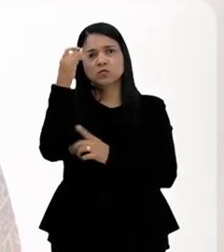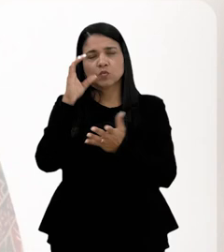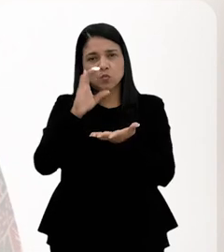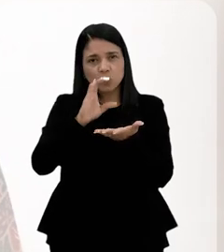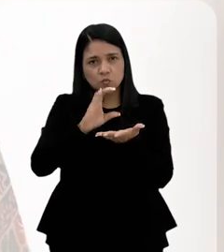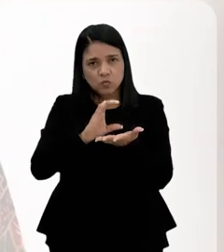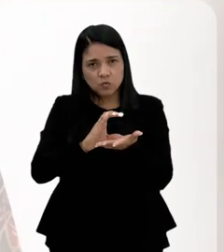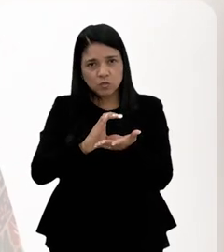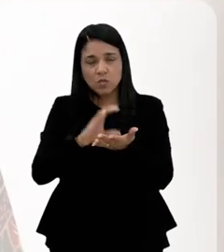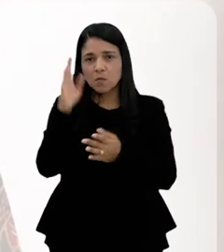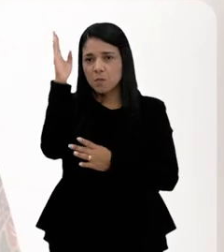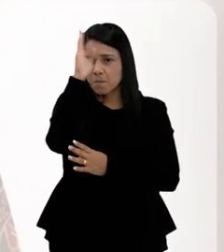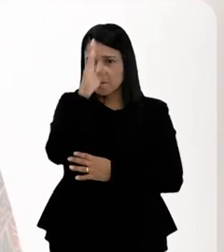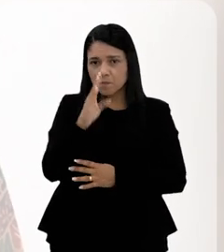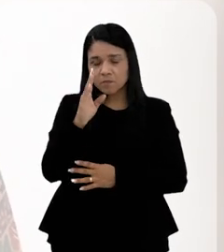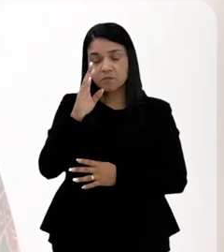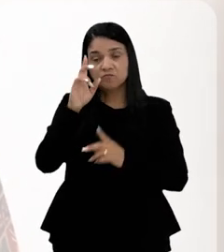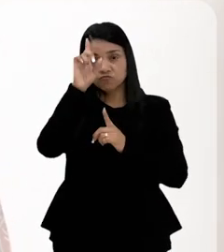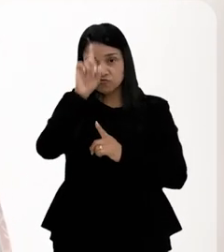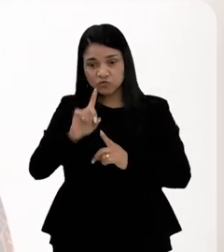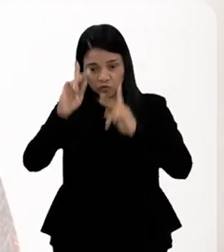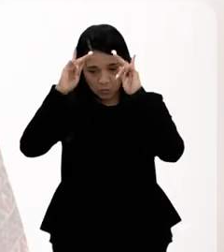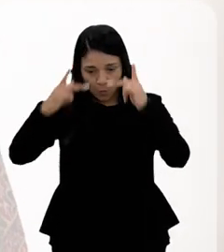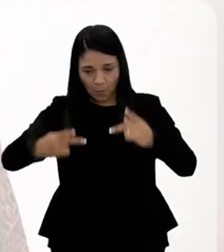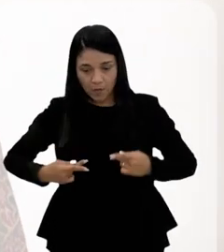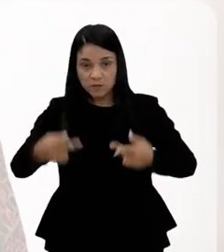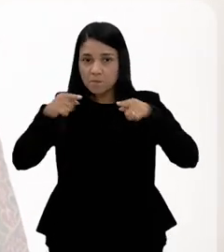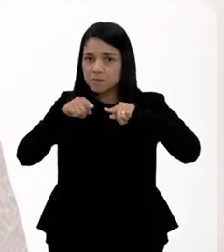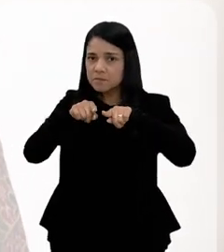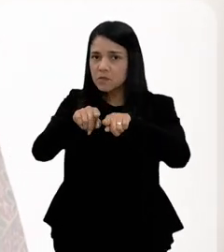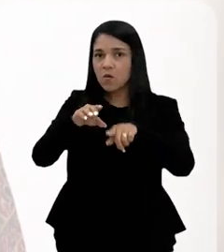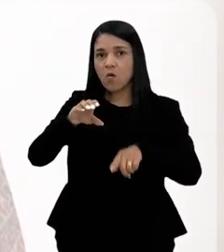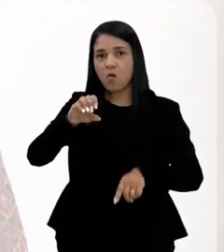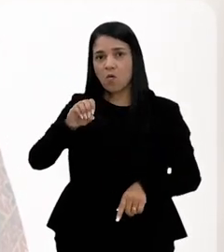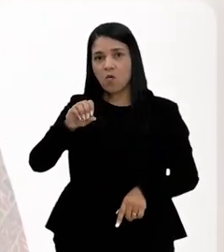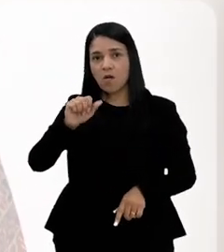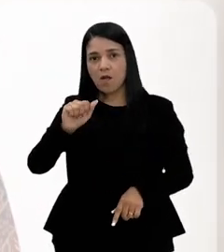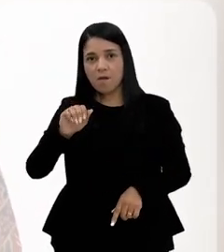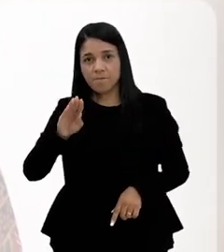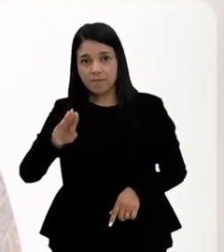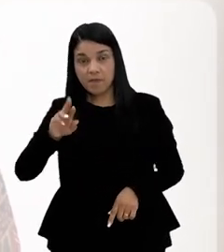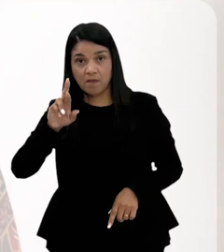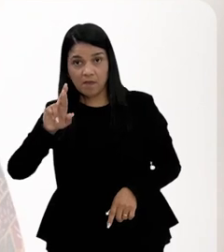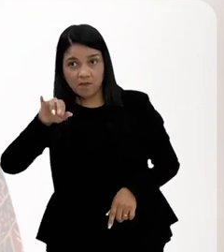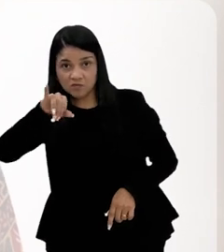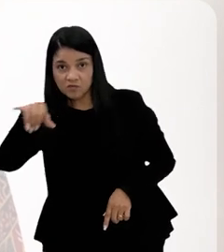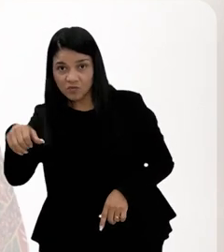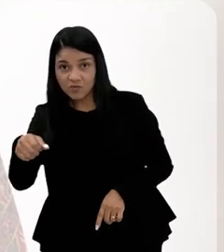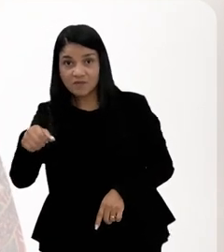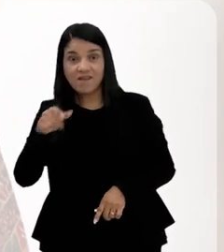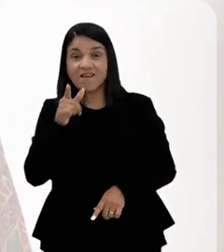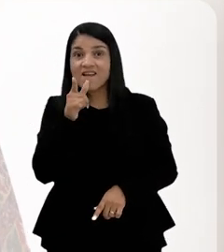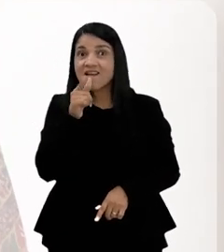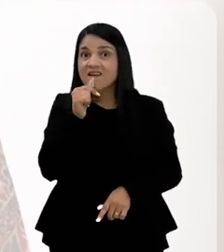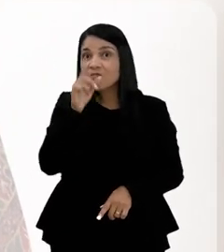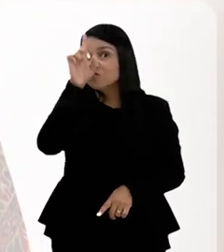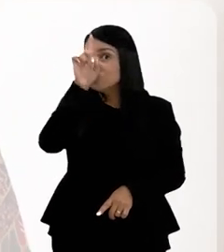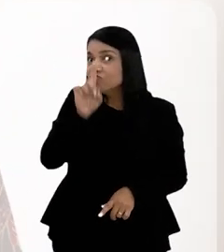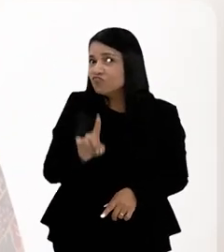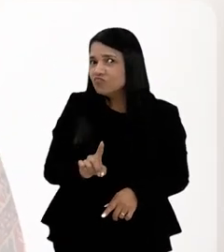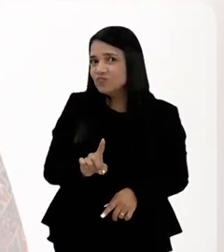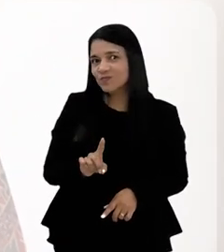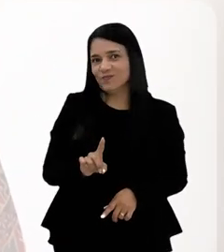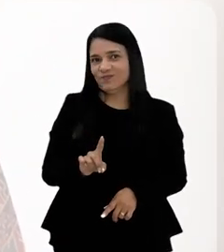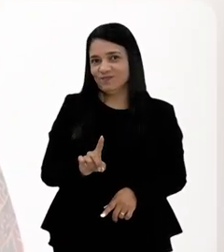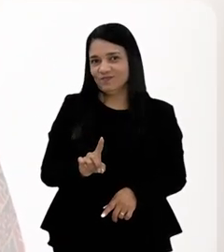do Conselho Nacional de Direitos Humanos, essa parceria com a OAB, a RJ, porque água